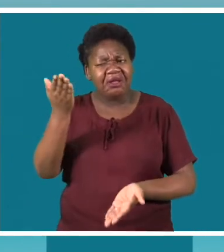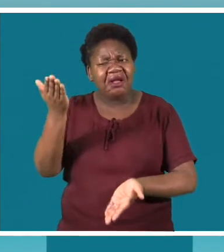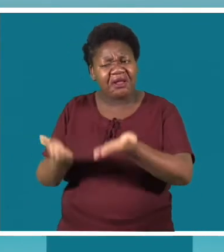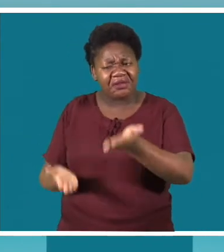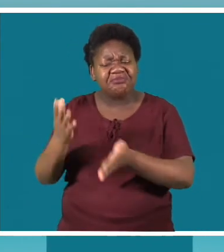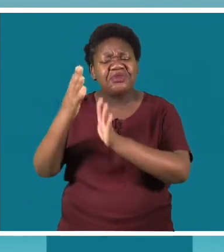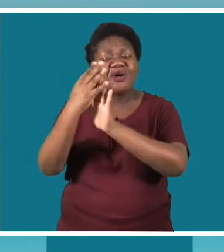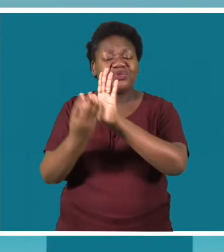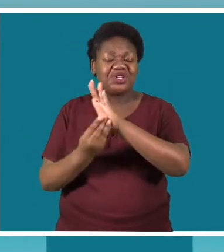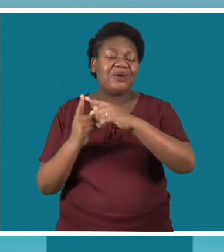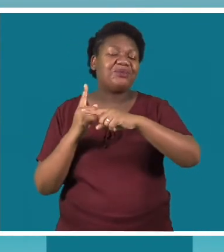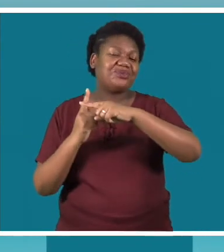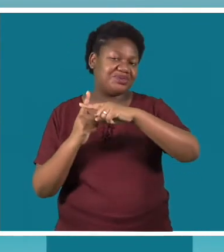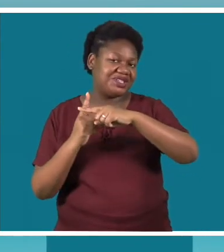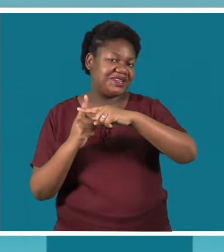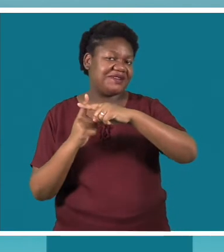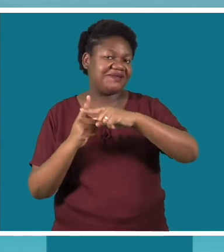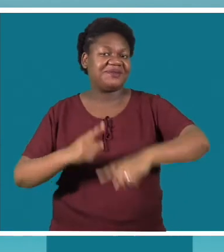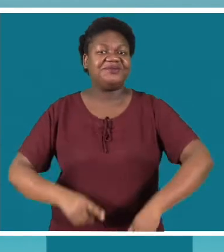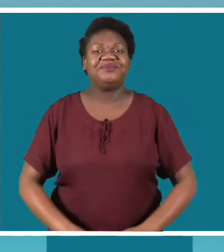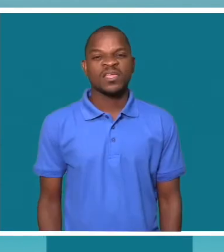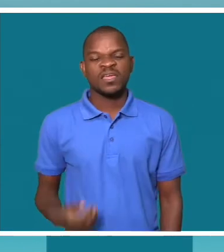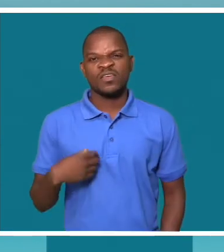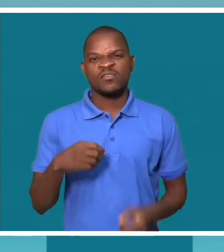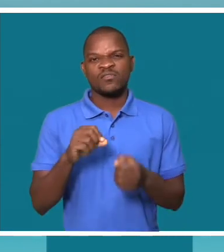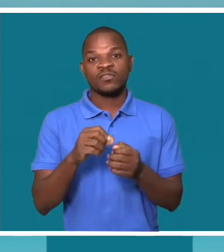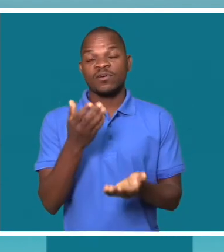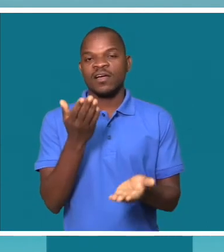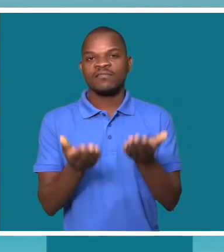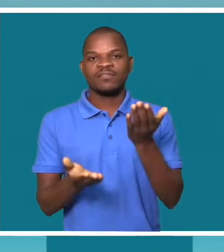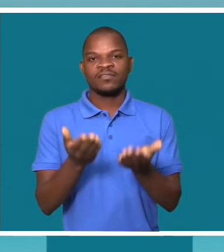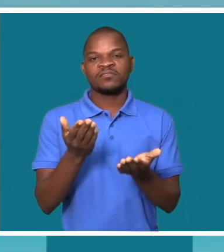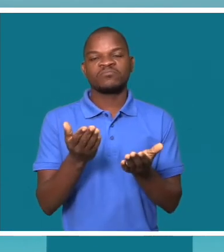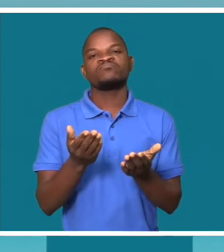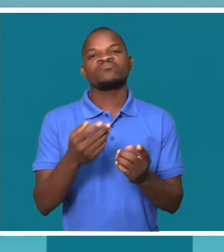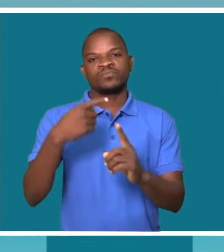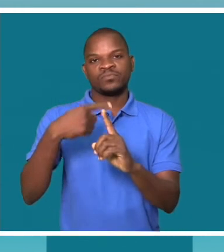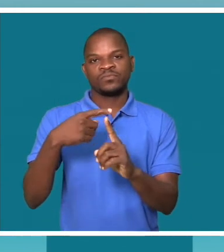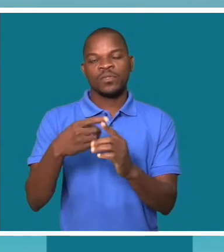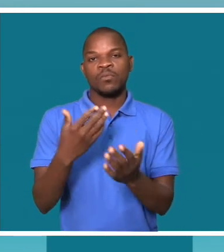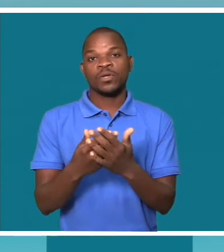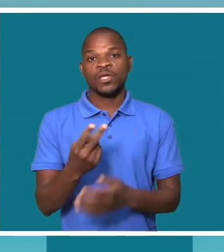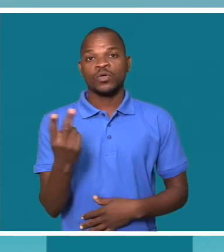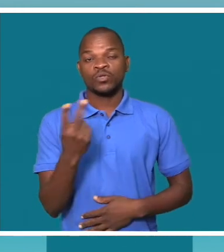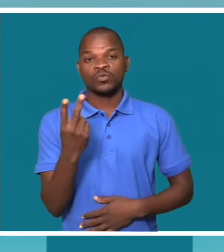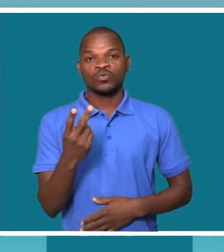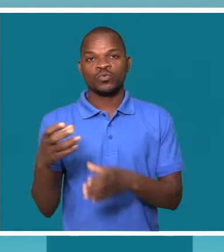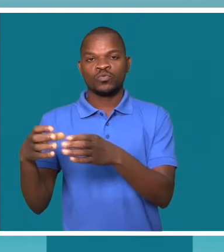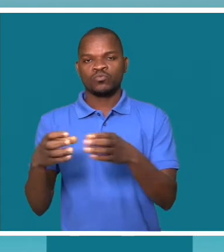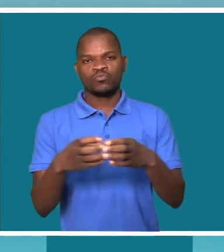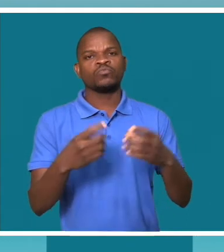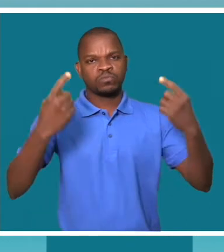adaptado, faz um balanço positivo do evento. A valia como muito positiva. As duas equipas se encestaram,